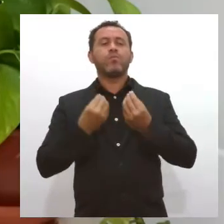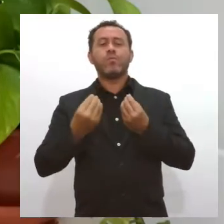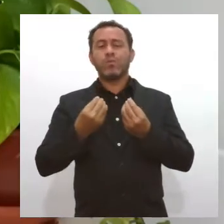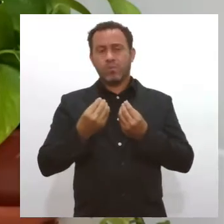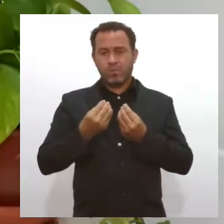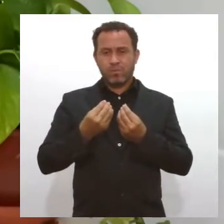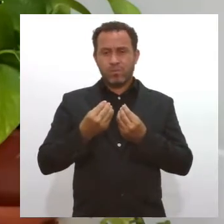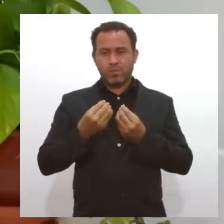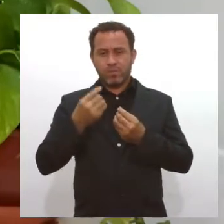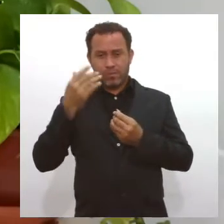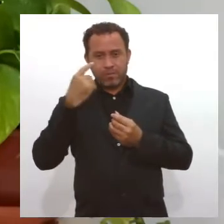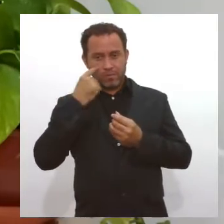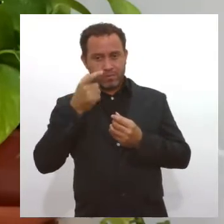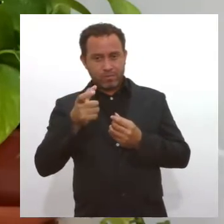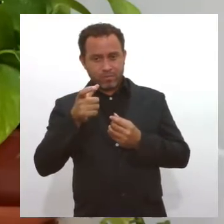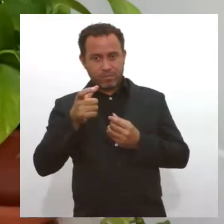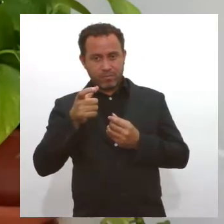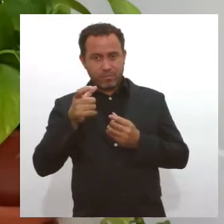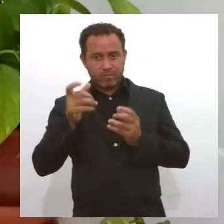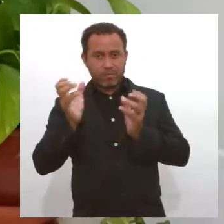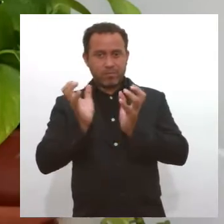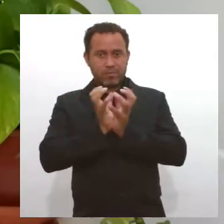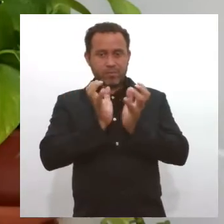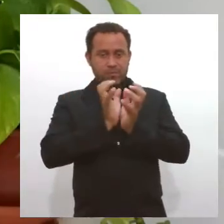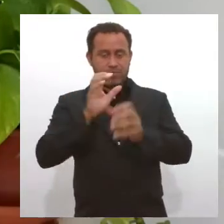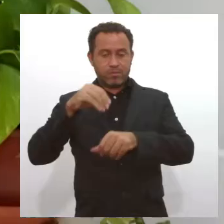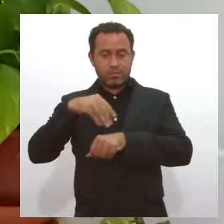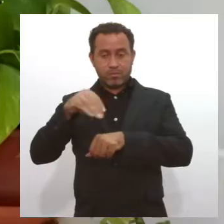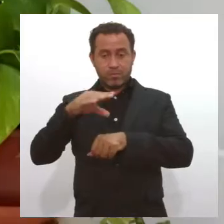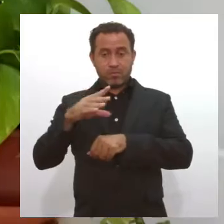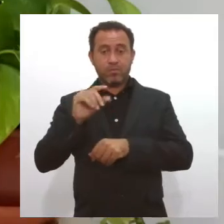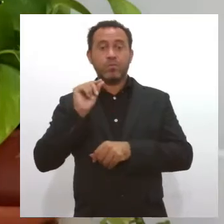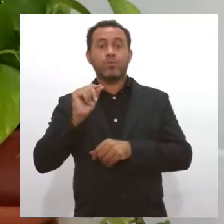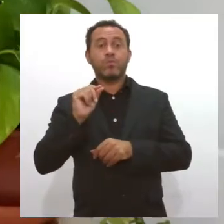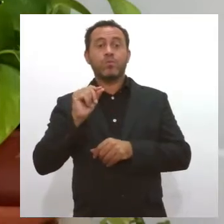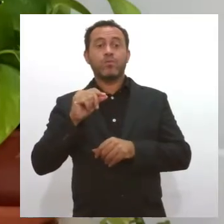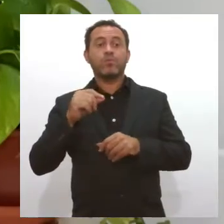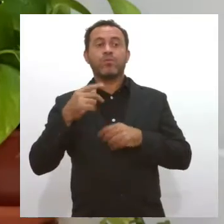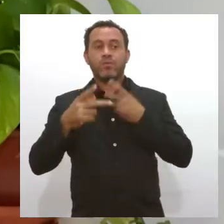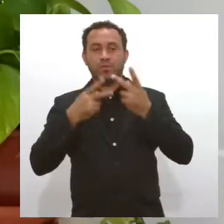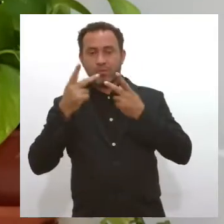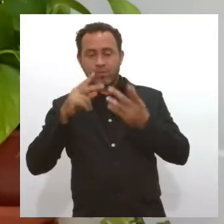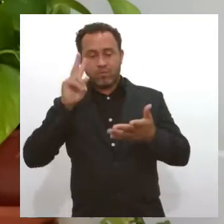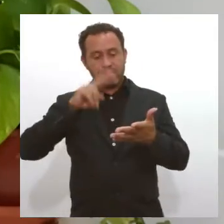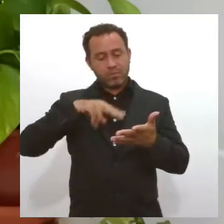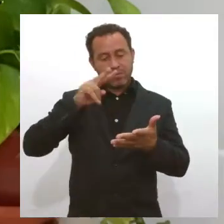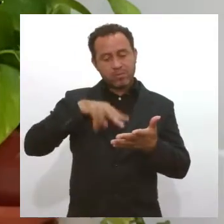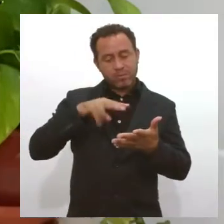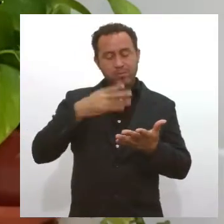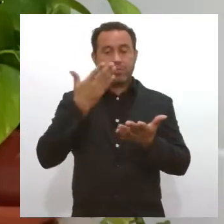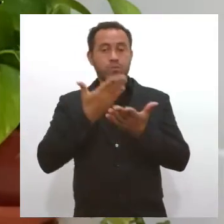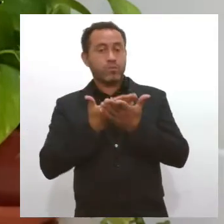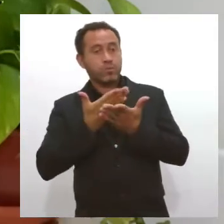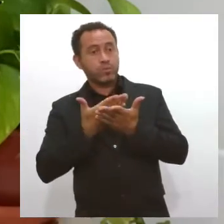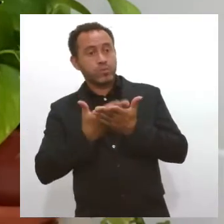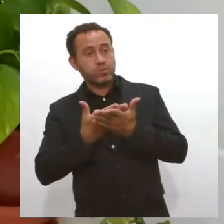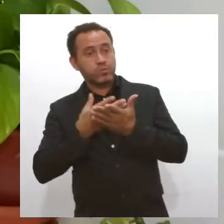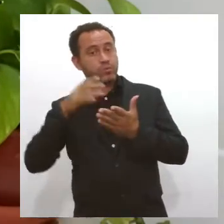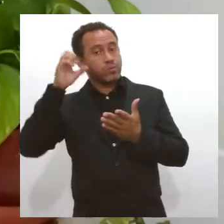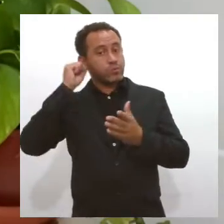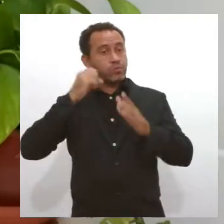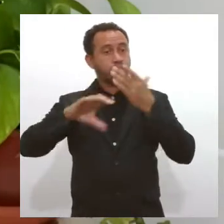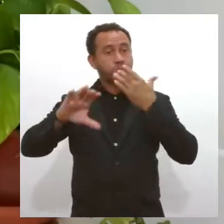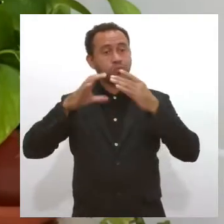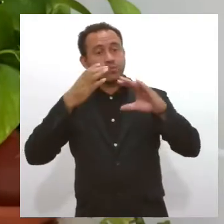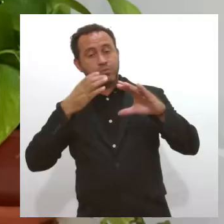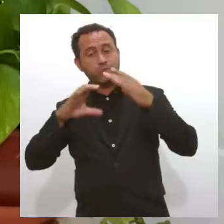mapeando as nossas fontes de influência? Com quem nós andamos? O que nós lemos? O que nós estudamos? Que música a gente ouve?